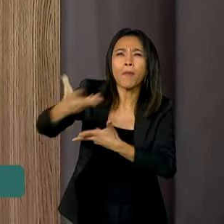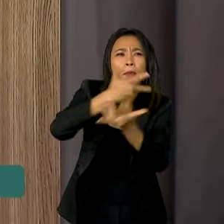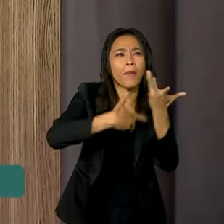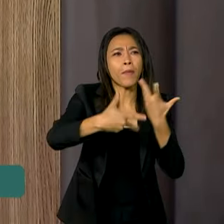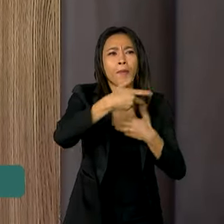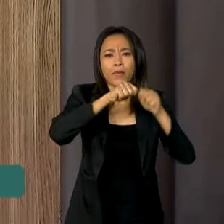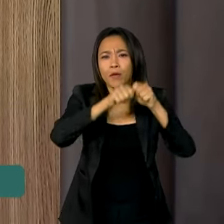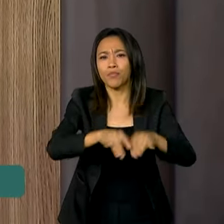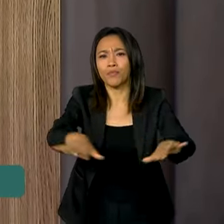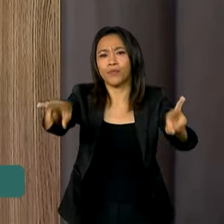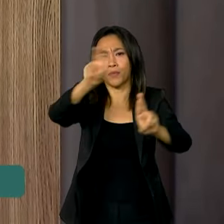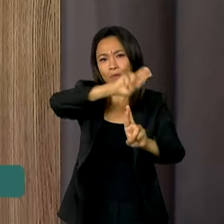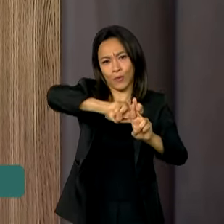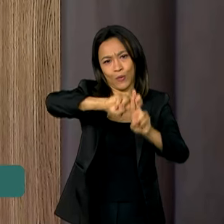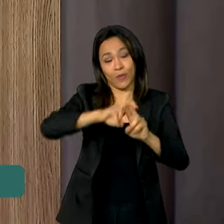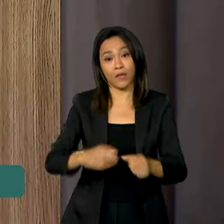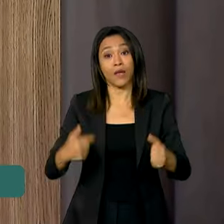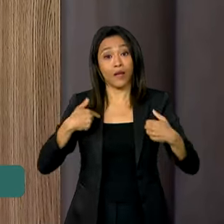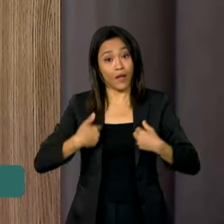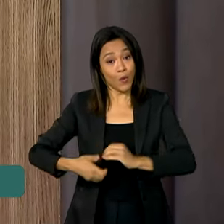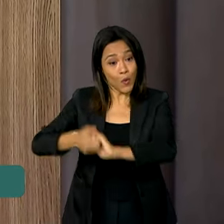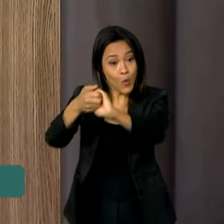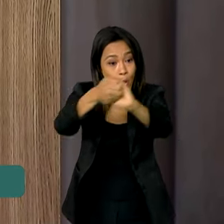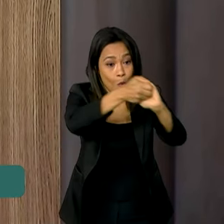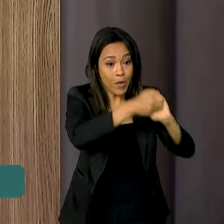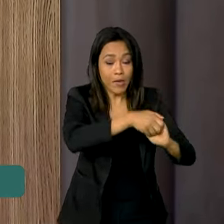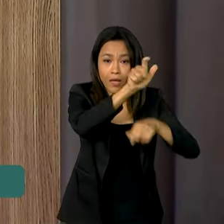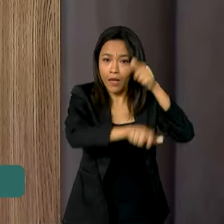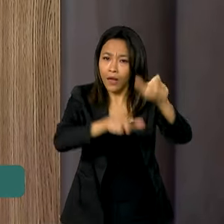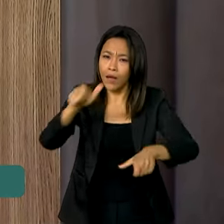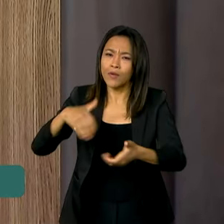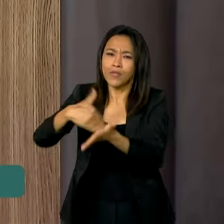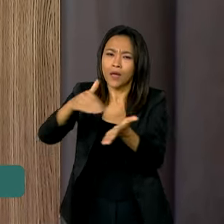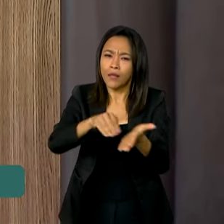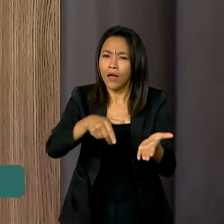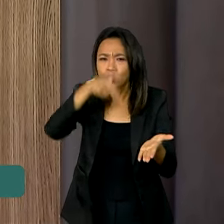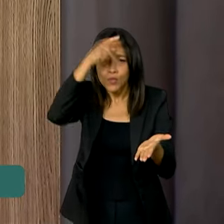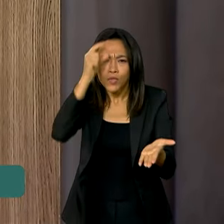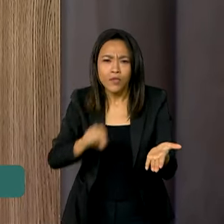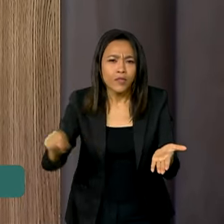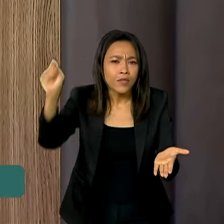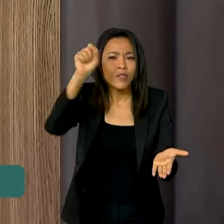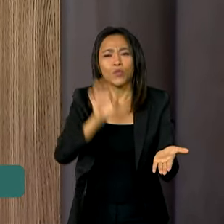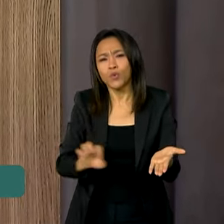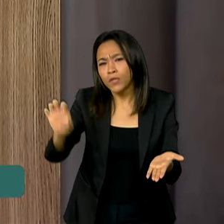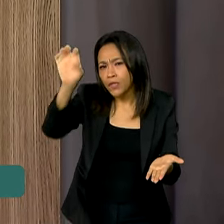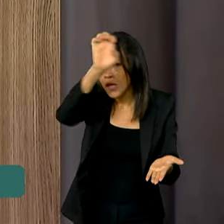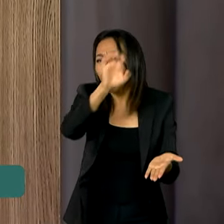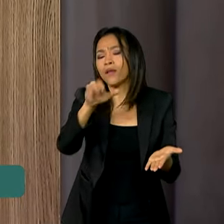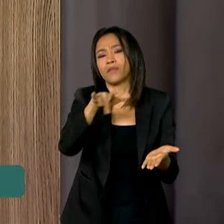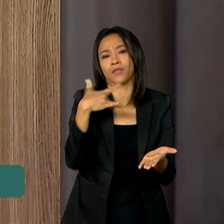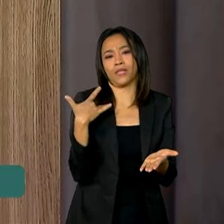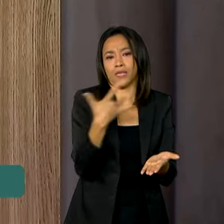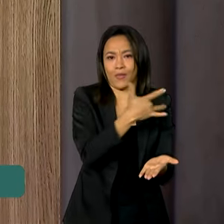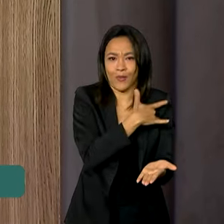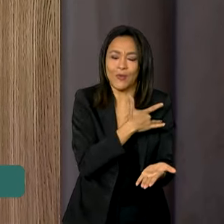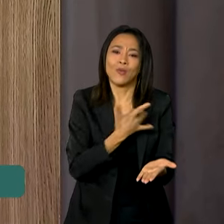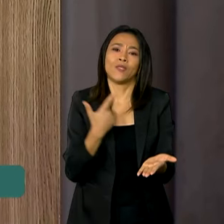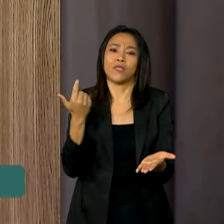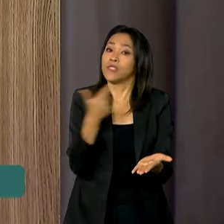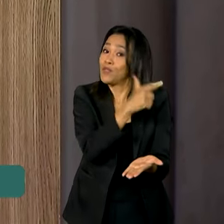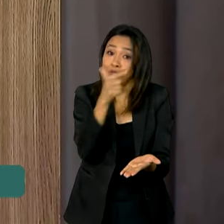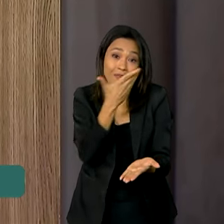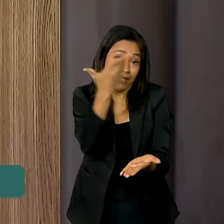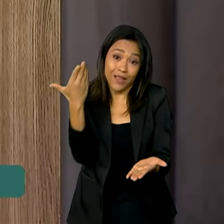do SUS. Cumprimentar a todos os secretários municipais, secretários estaduais de saúde, que sem